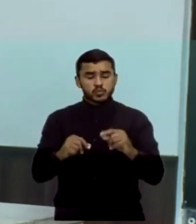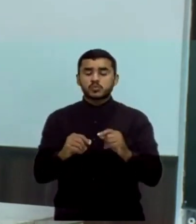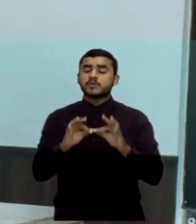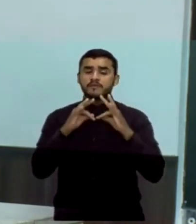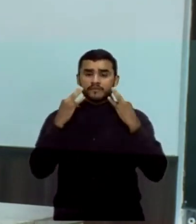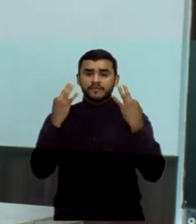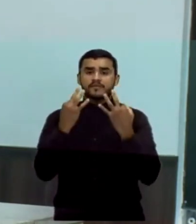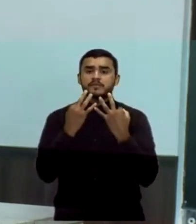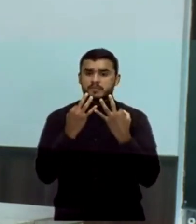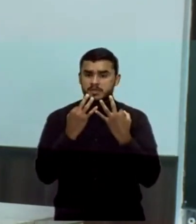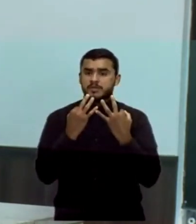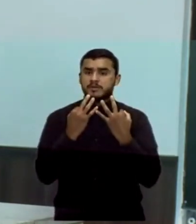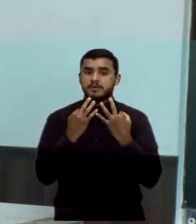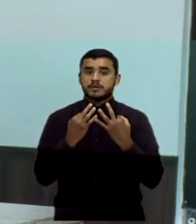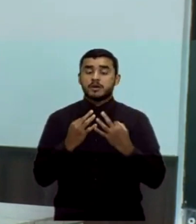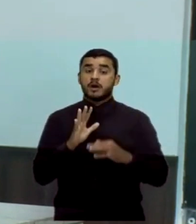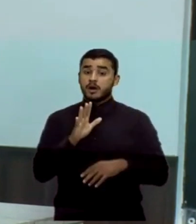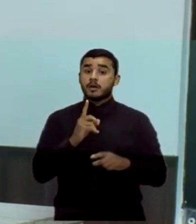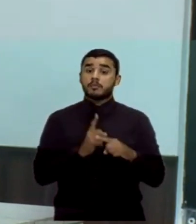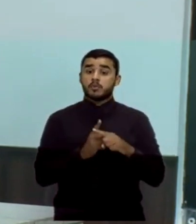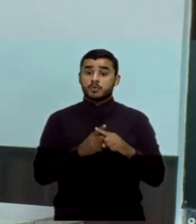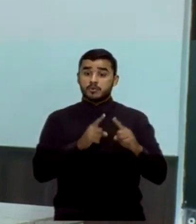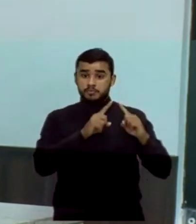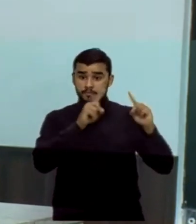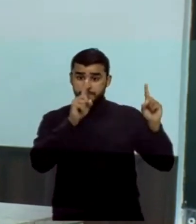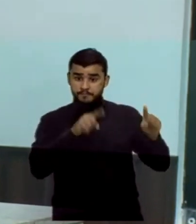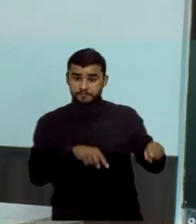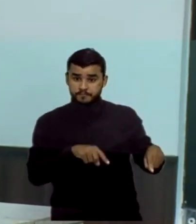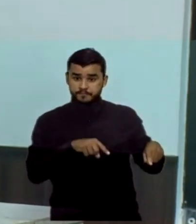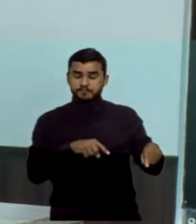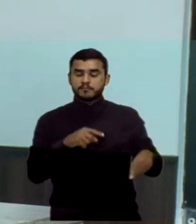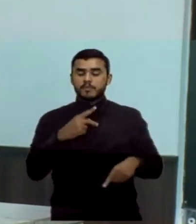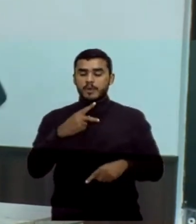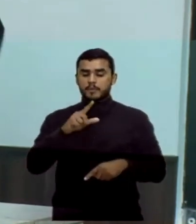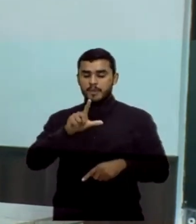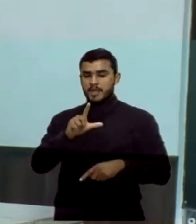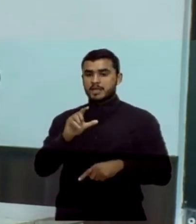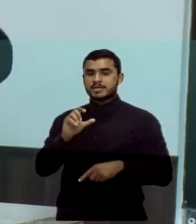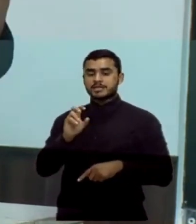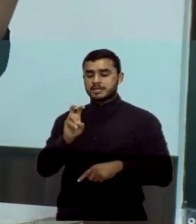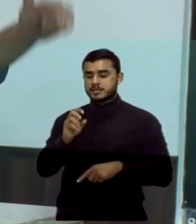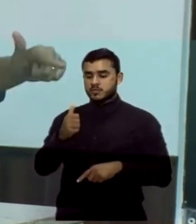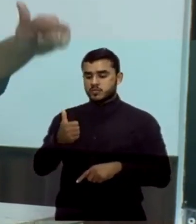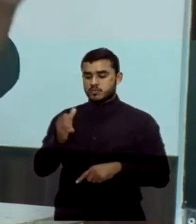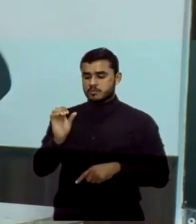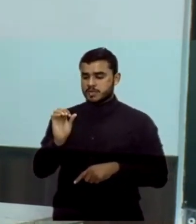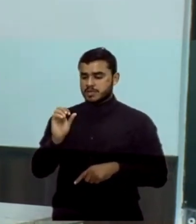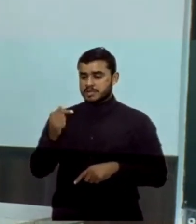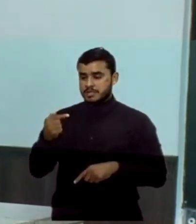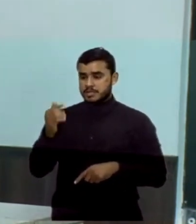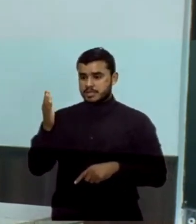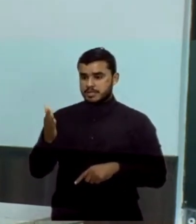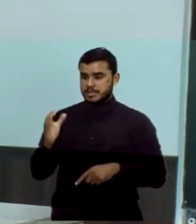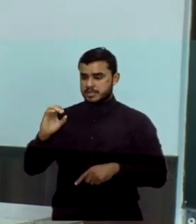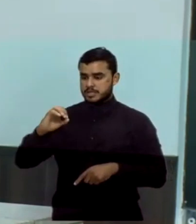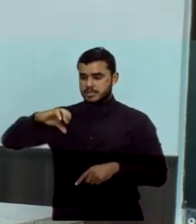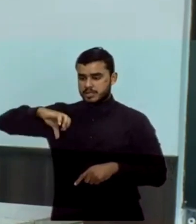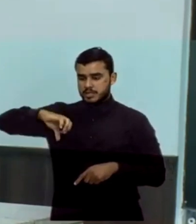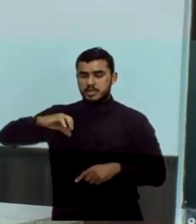o PL 5167, de 2009, que é o que está querendo ser